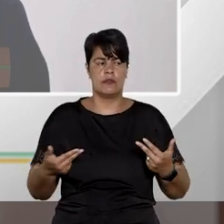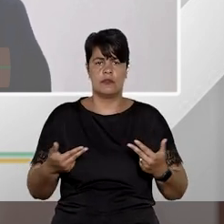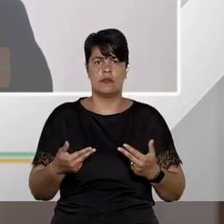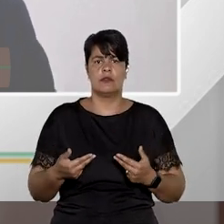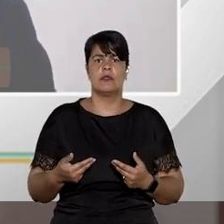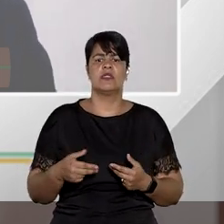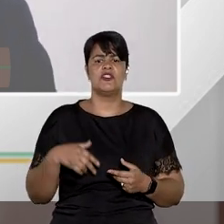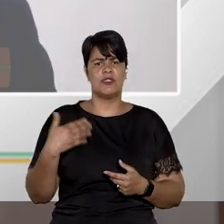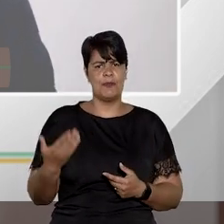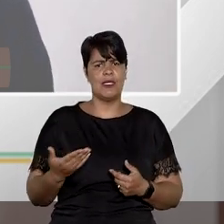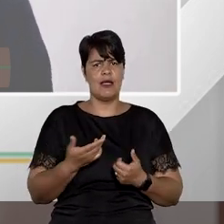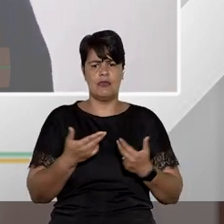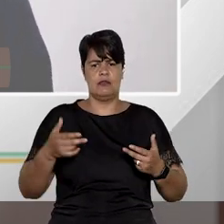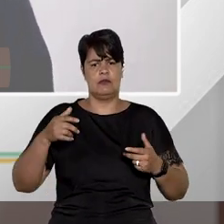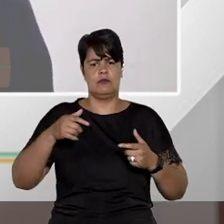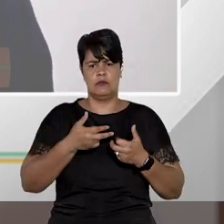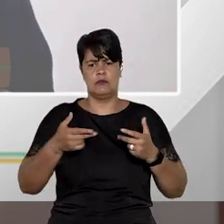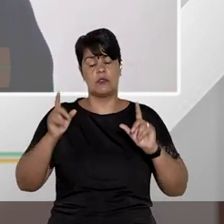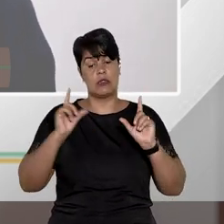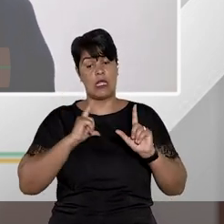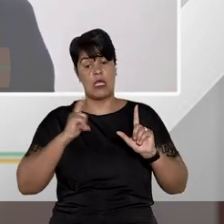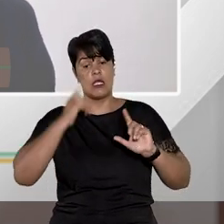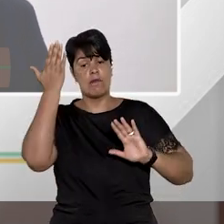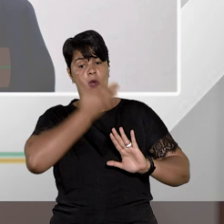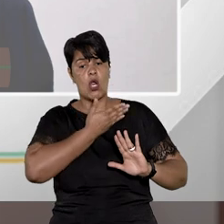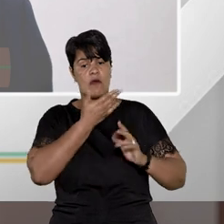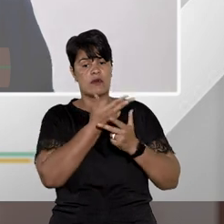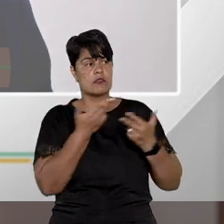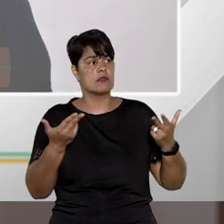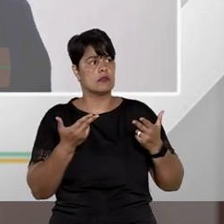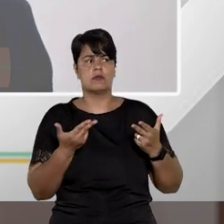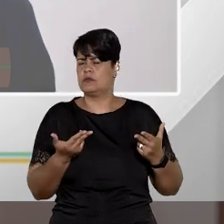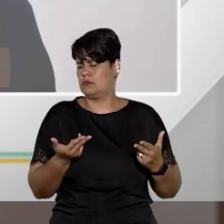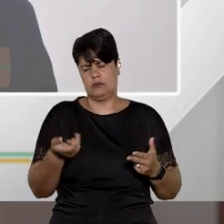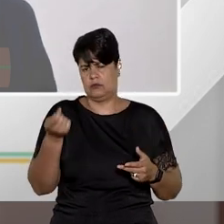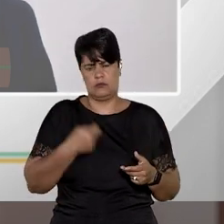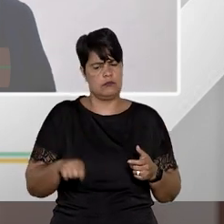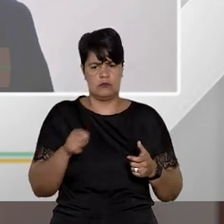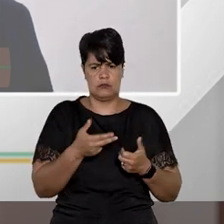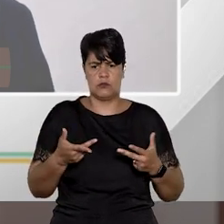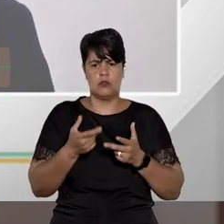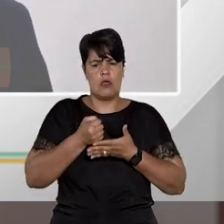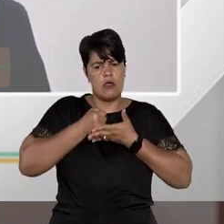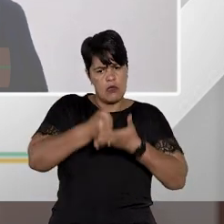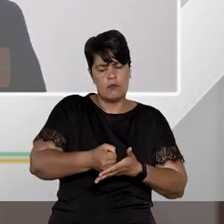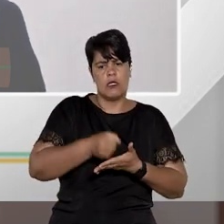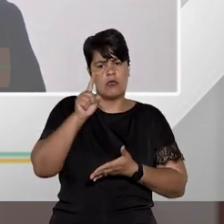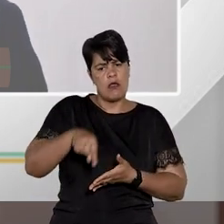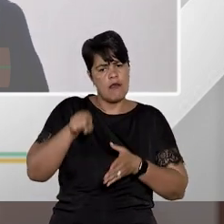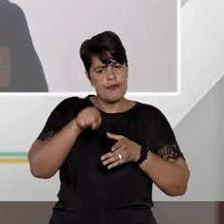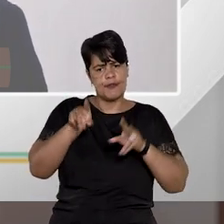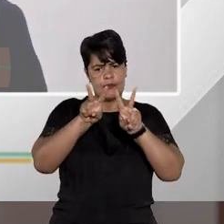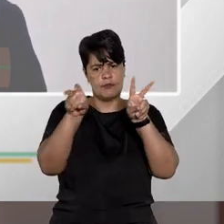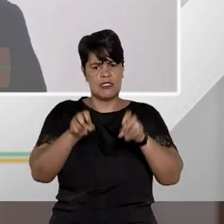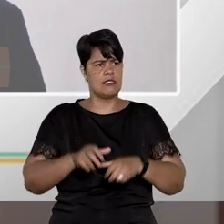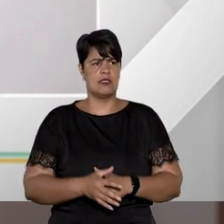fica havia prova pré-constituída meramente documental está em amparo àquela situação